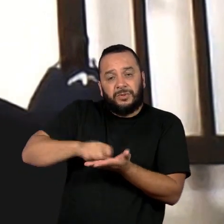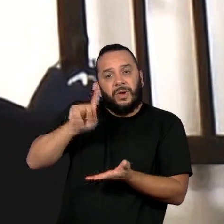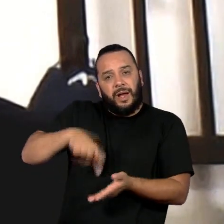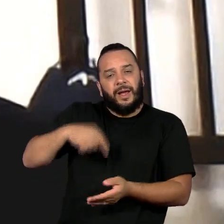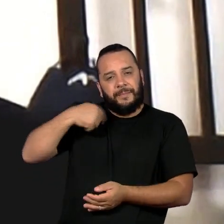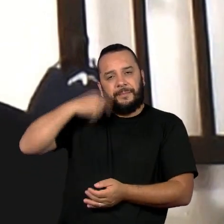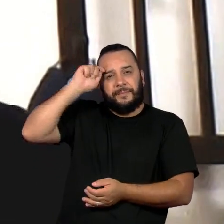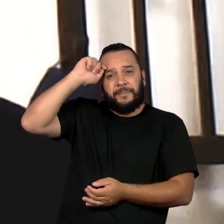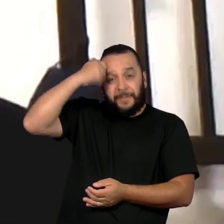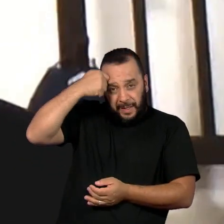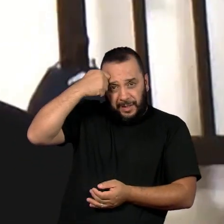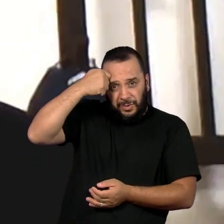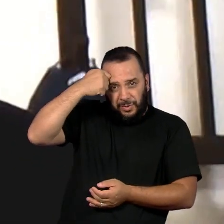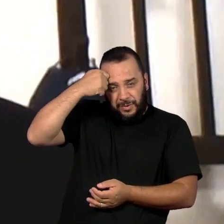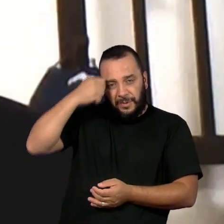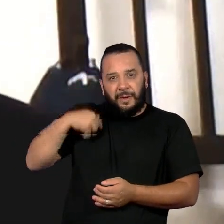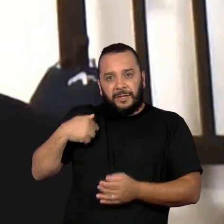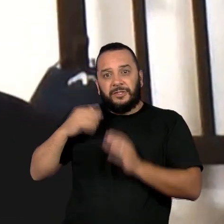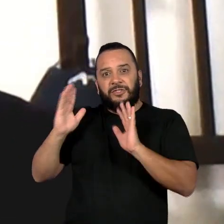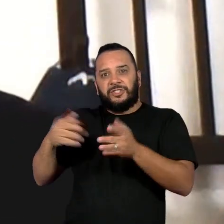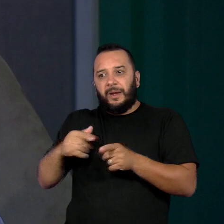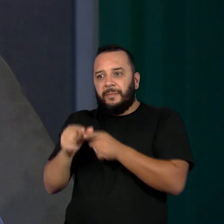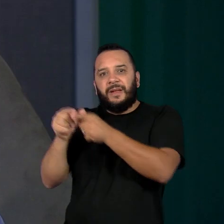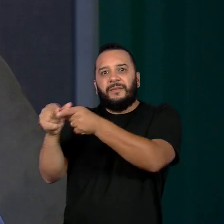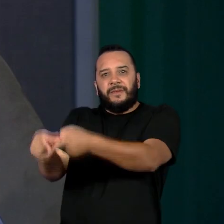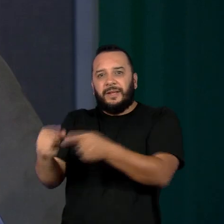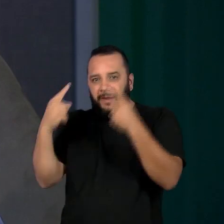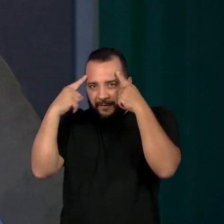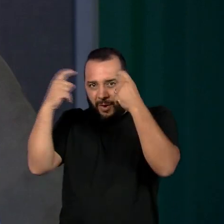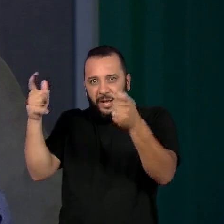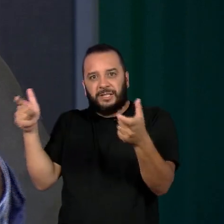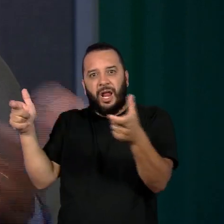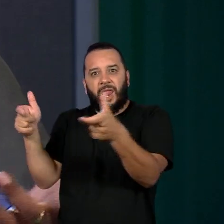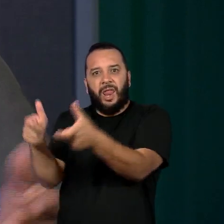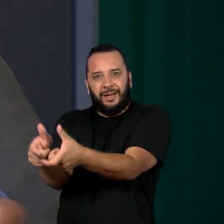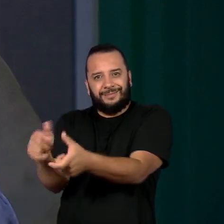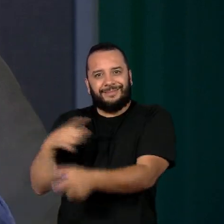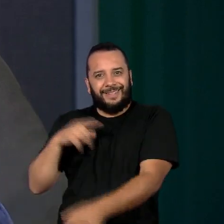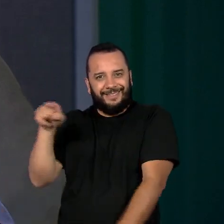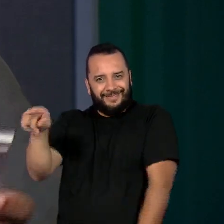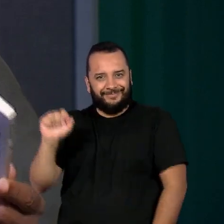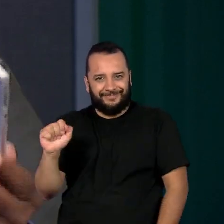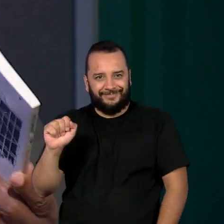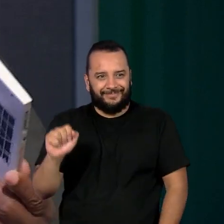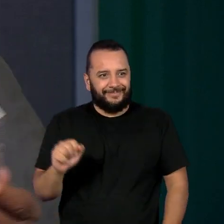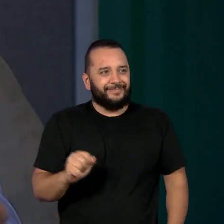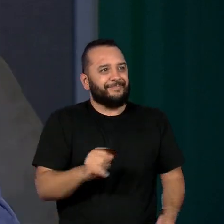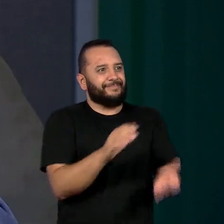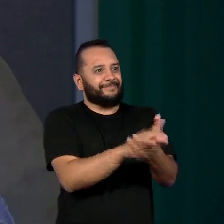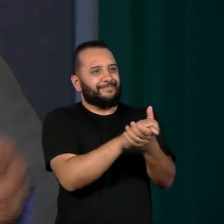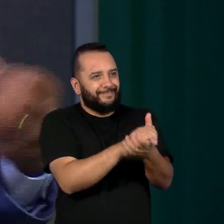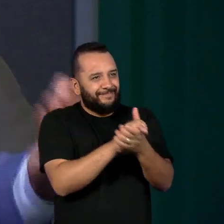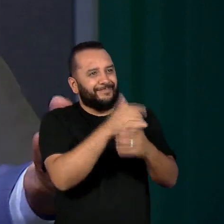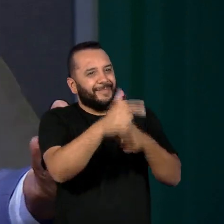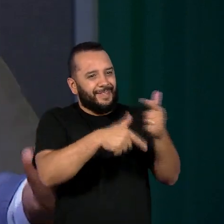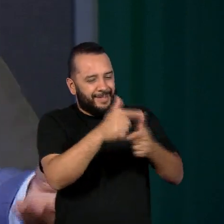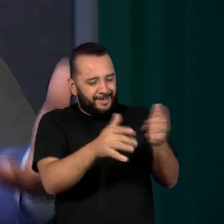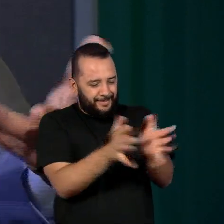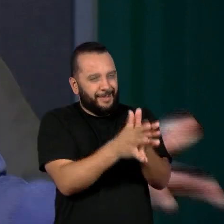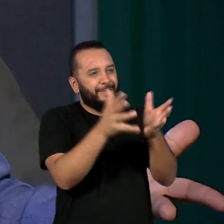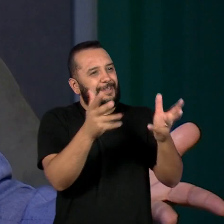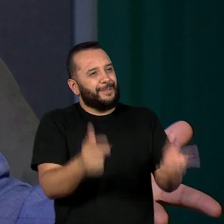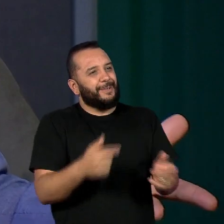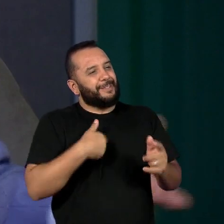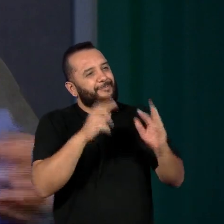sangue que se derrama nos chãos da periferia. Wesley Barbosa, eu quero cumprimentá-lo por essa obra maravilhosa, desejar